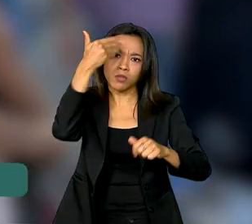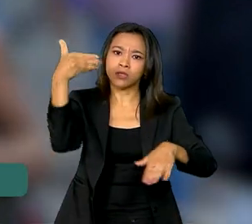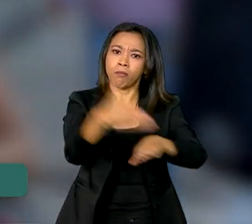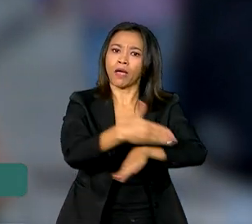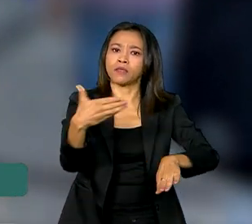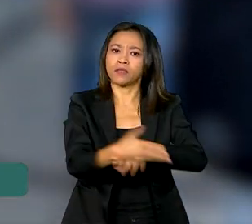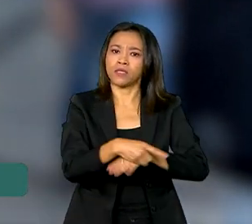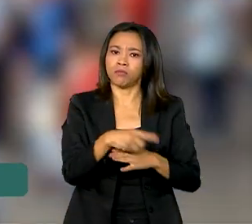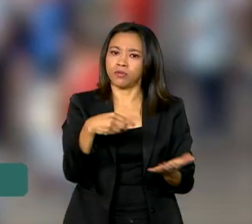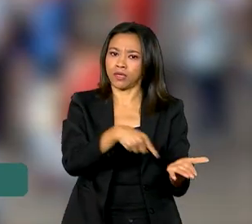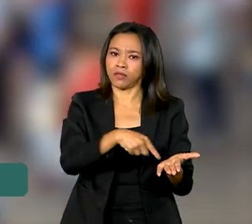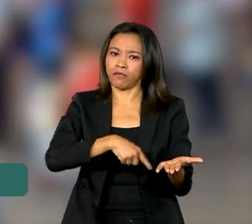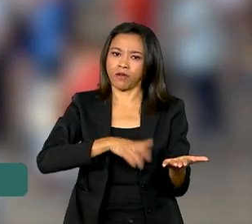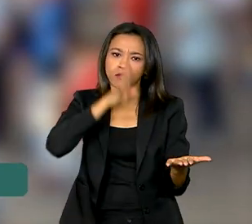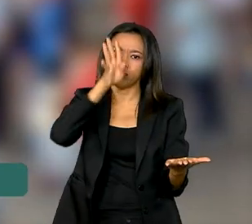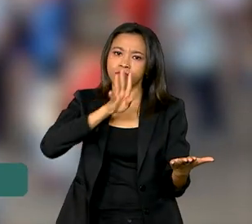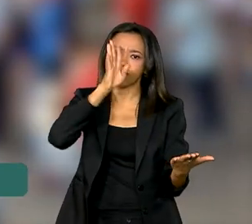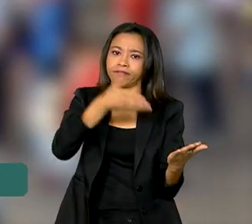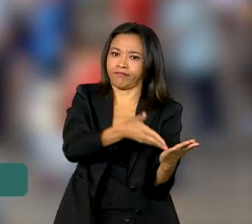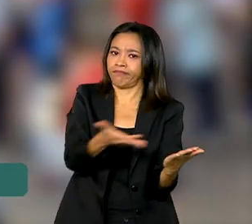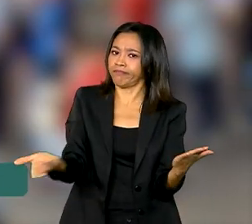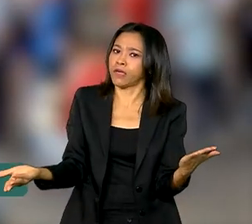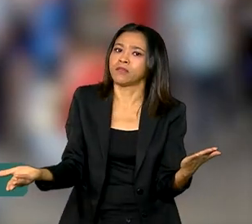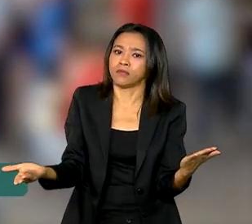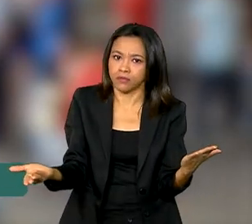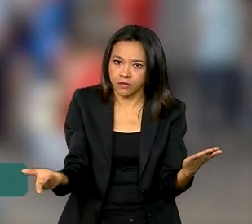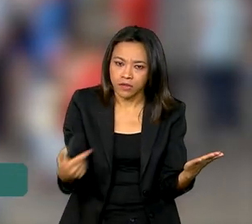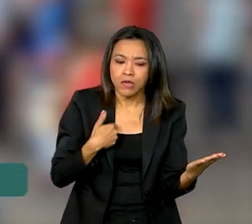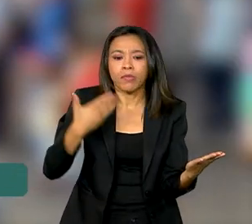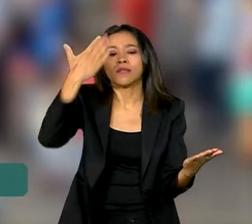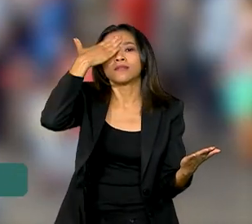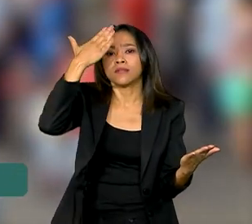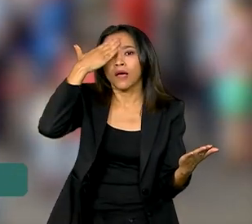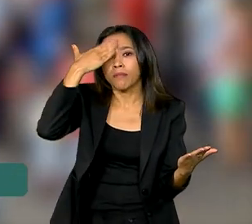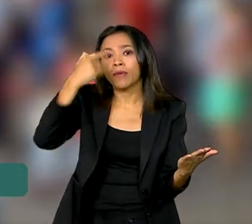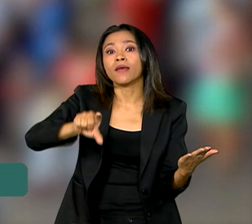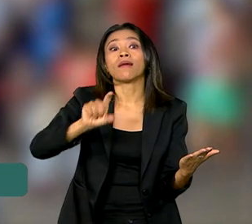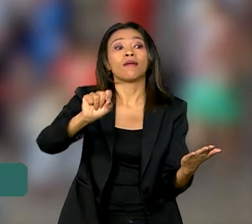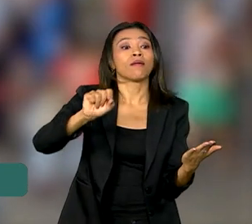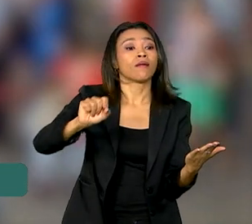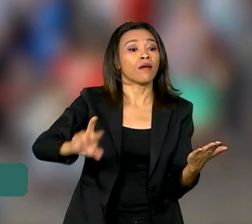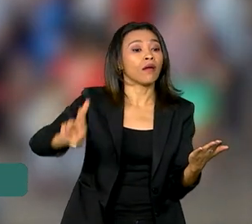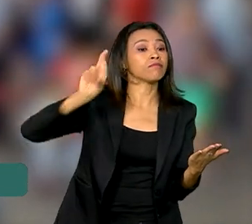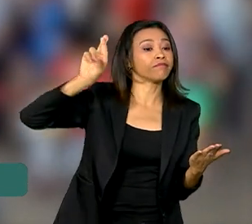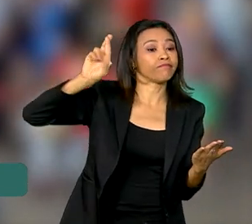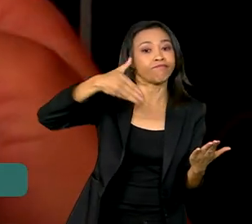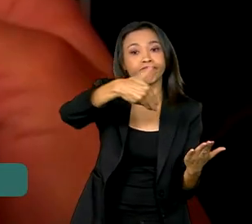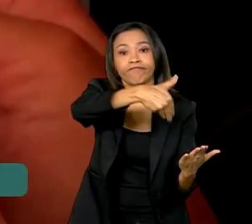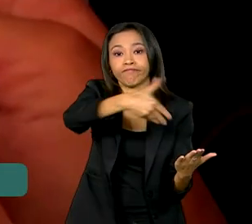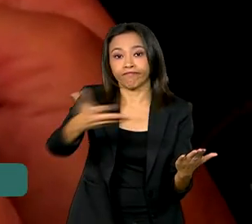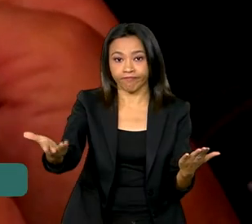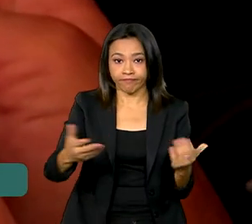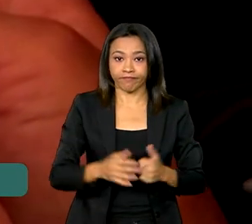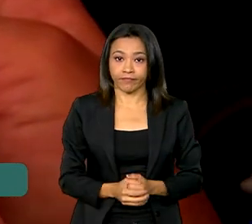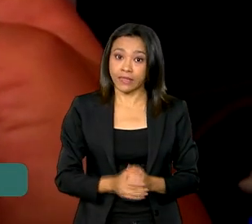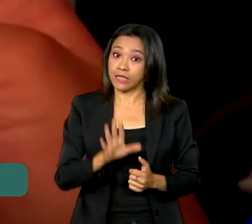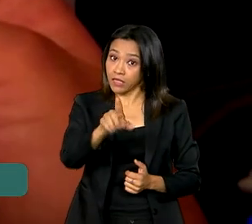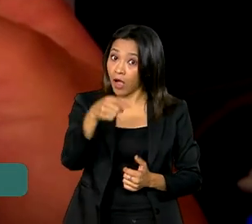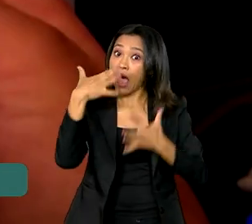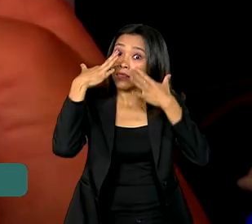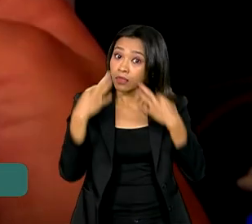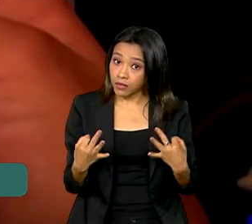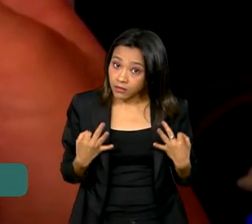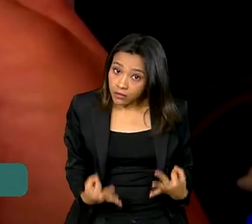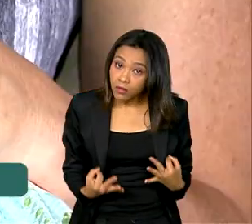ato irresponsável e solicitou a apuração do caso pelos órgãos competentes. Então fique